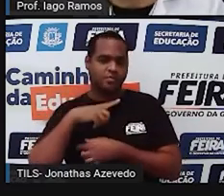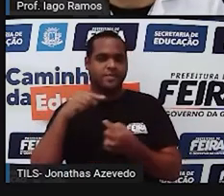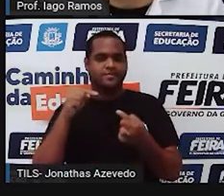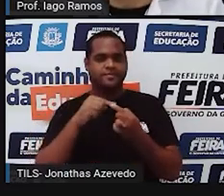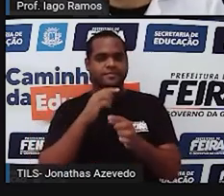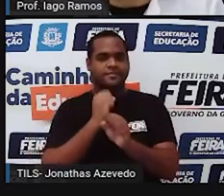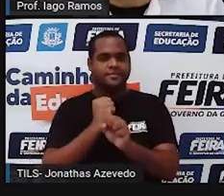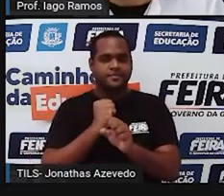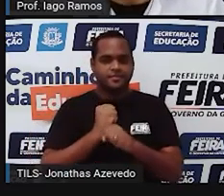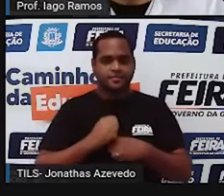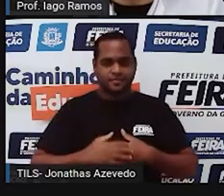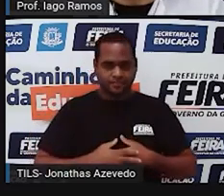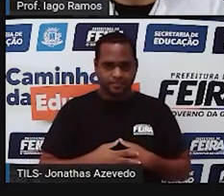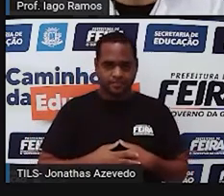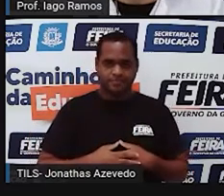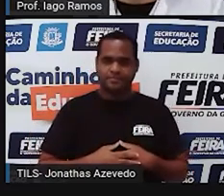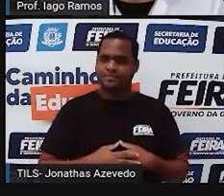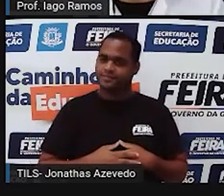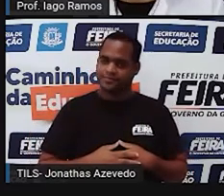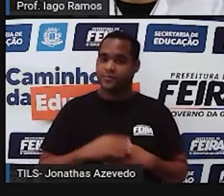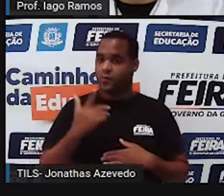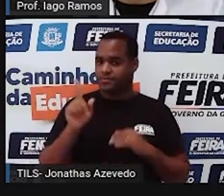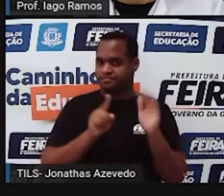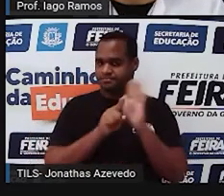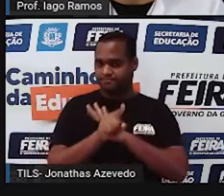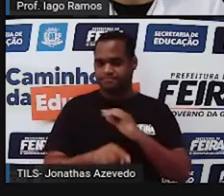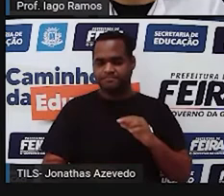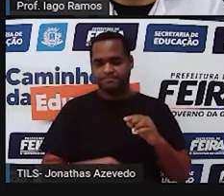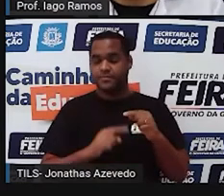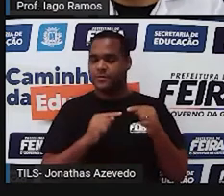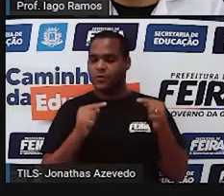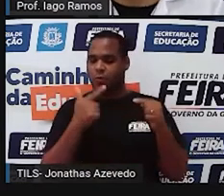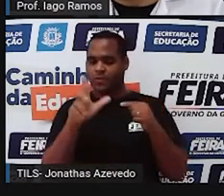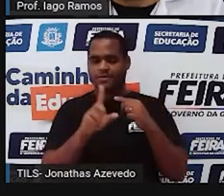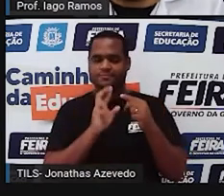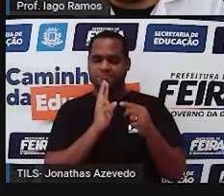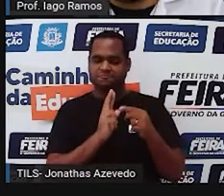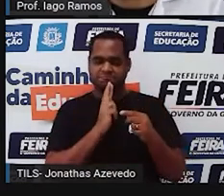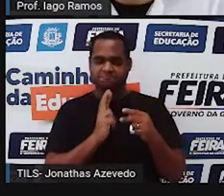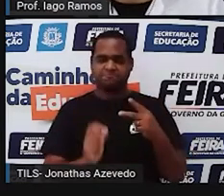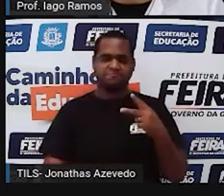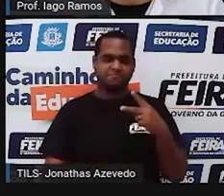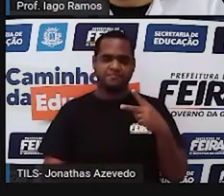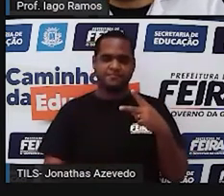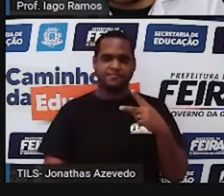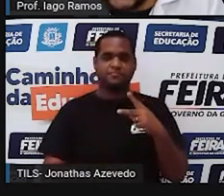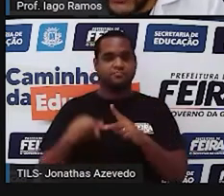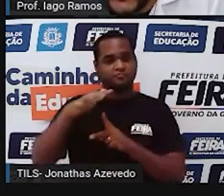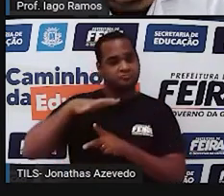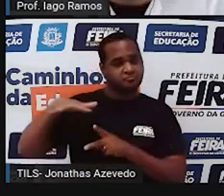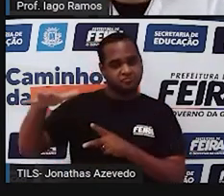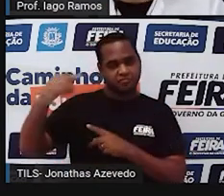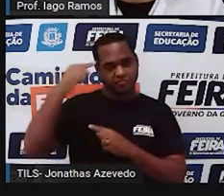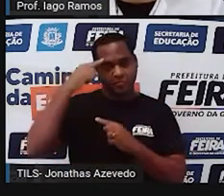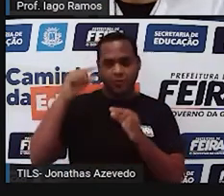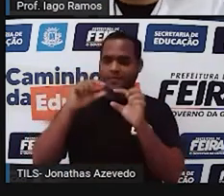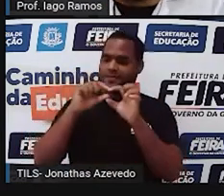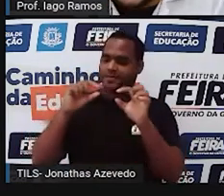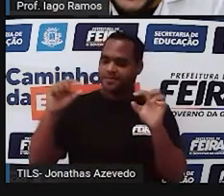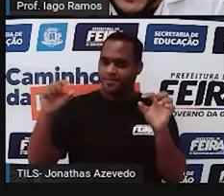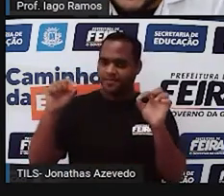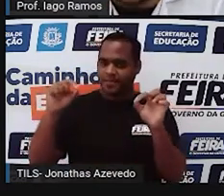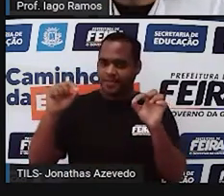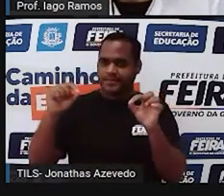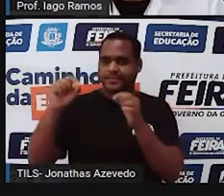tá bom? Mais uma, mais uma, mais uma. A resposta agora é, região entre duas